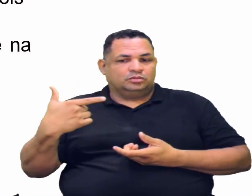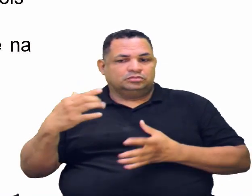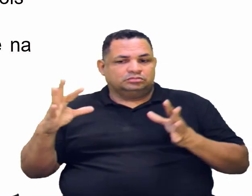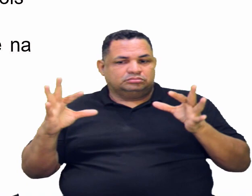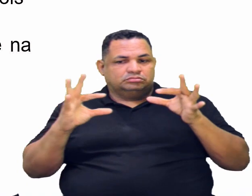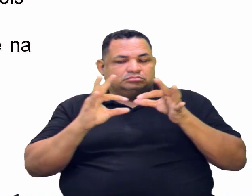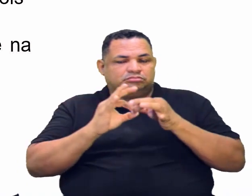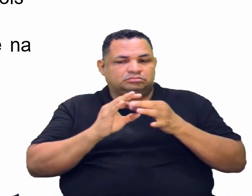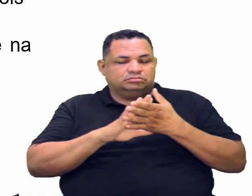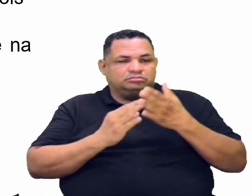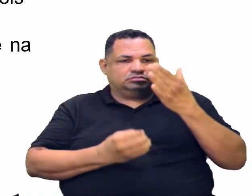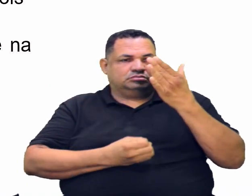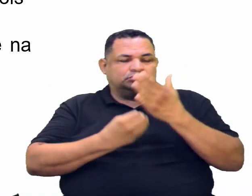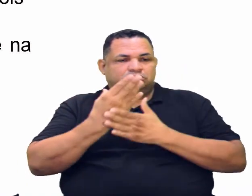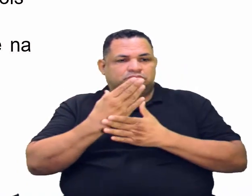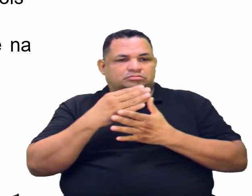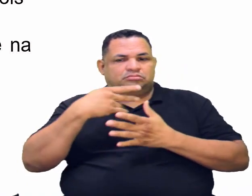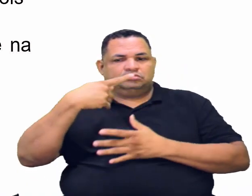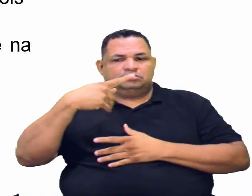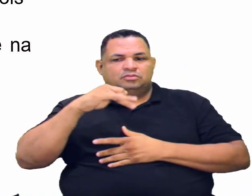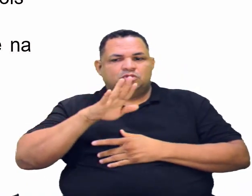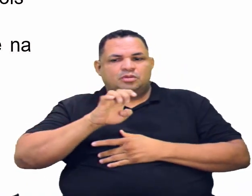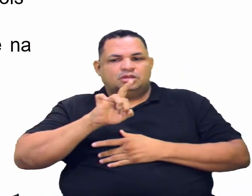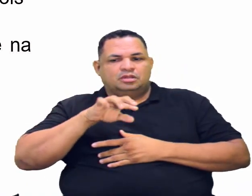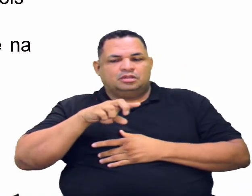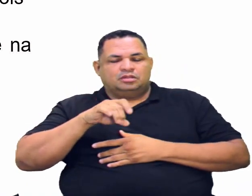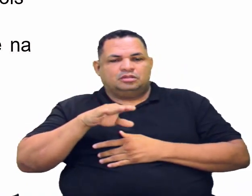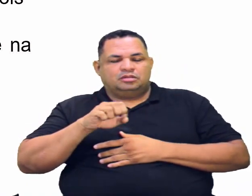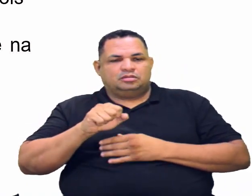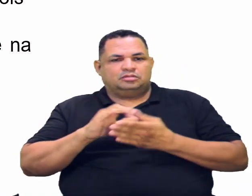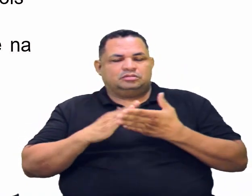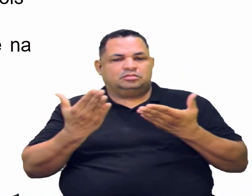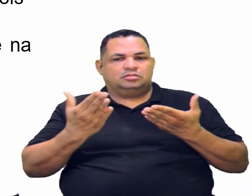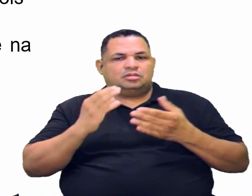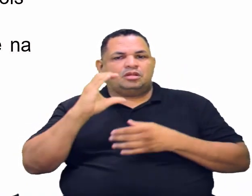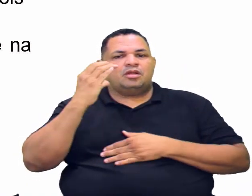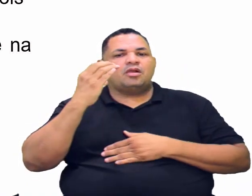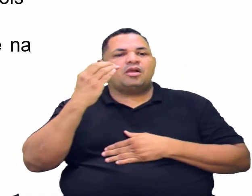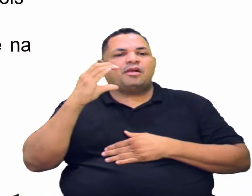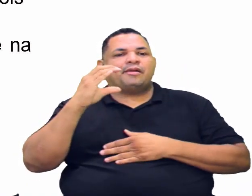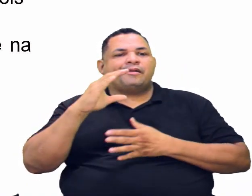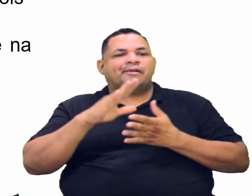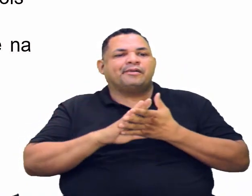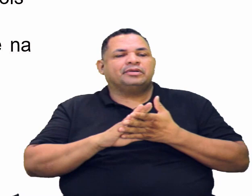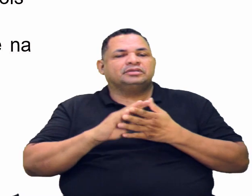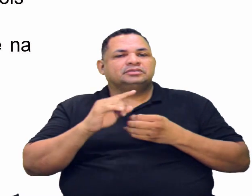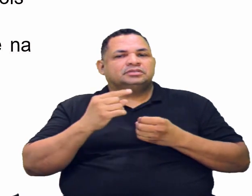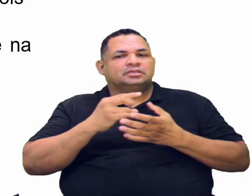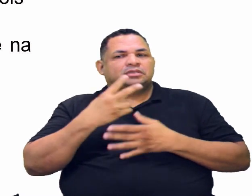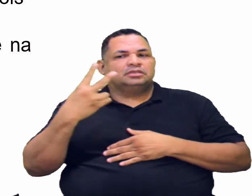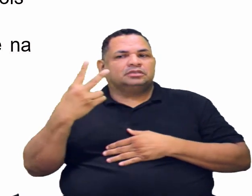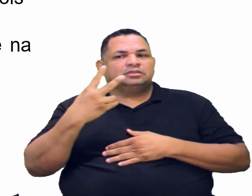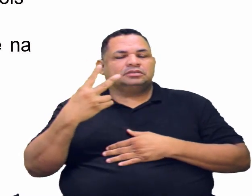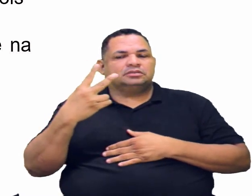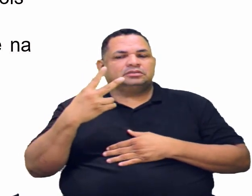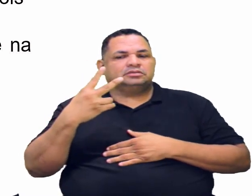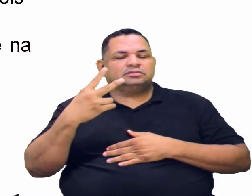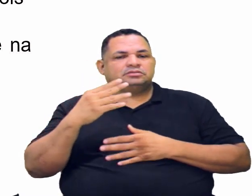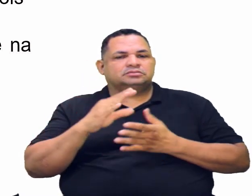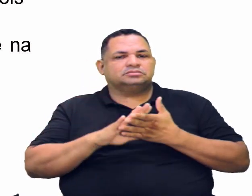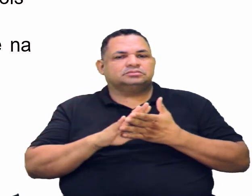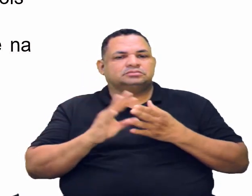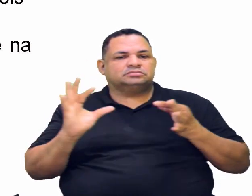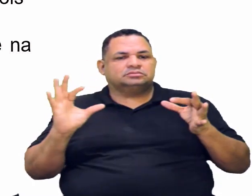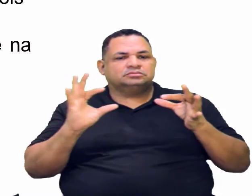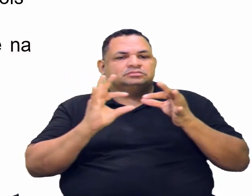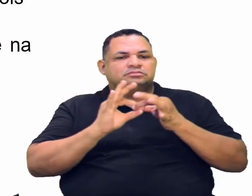ligação, e vai dar a origem à propanona. E já nesse carbono aqui, que é secundário, é nele que